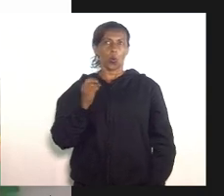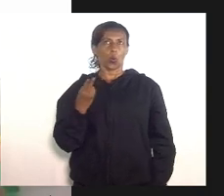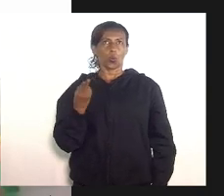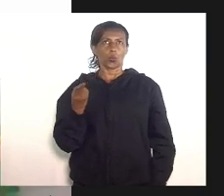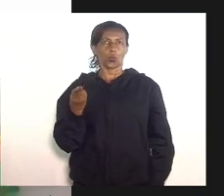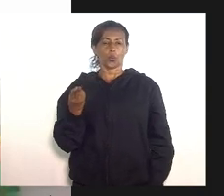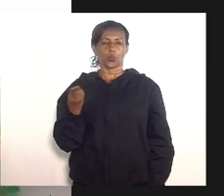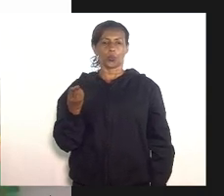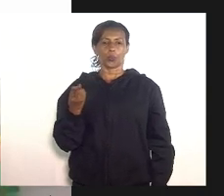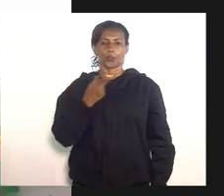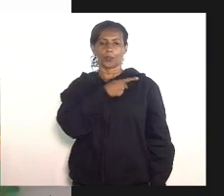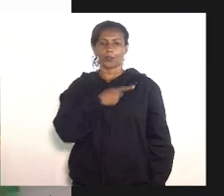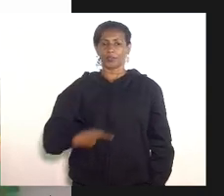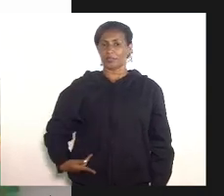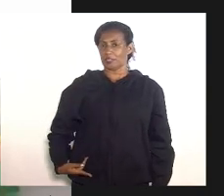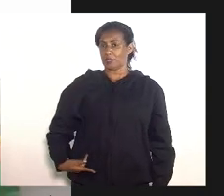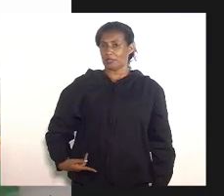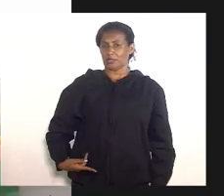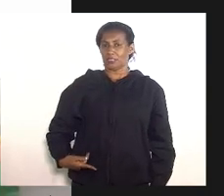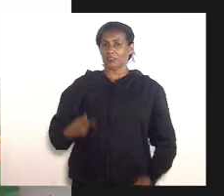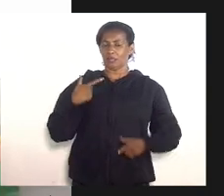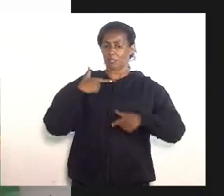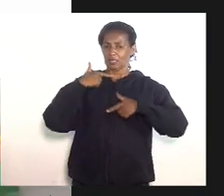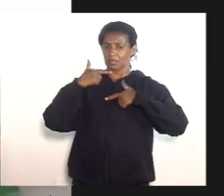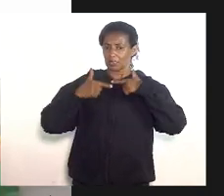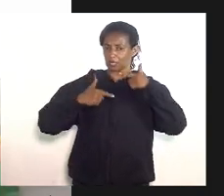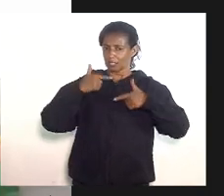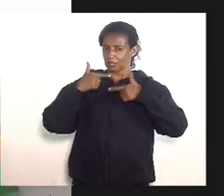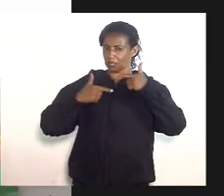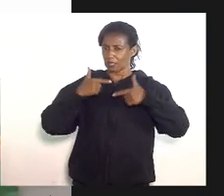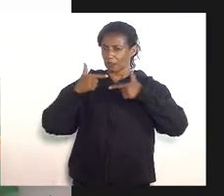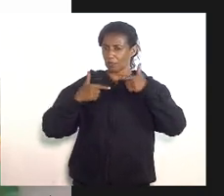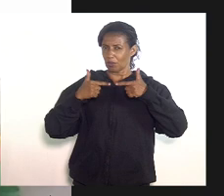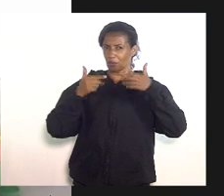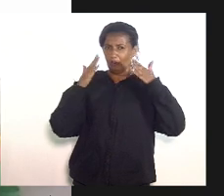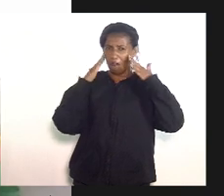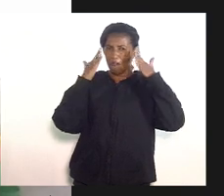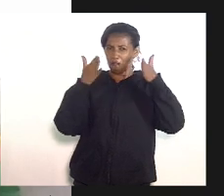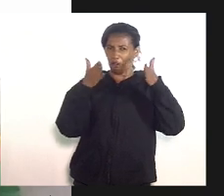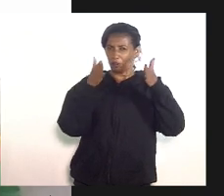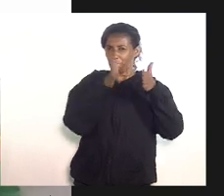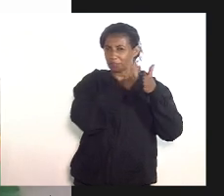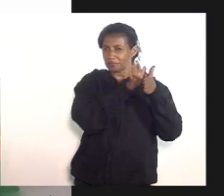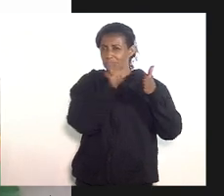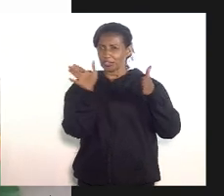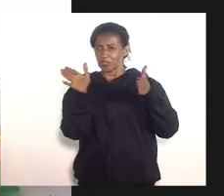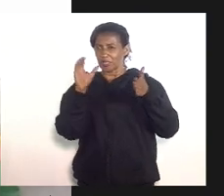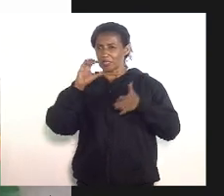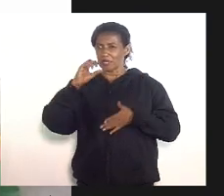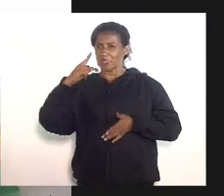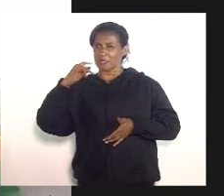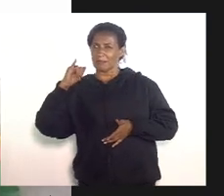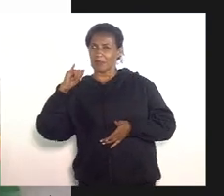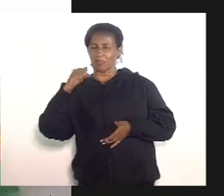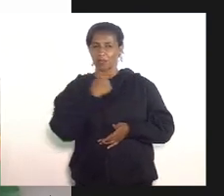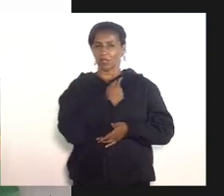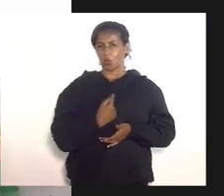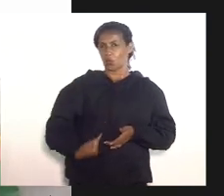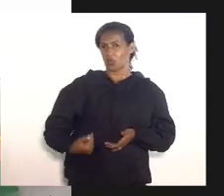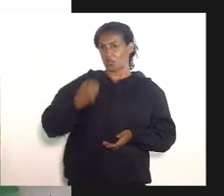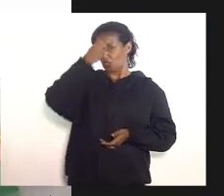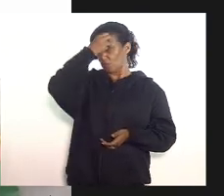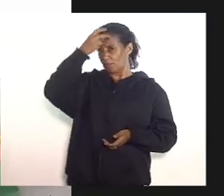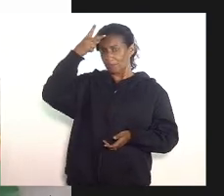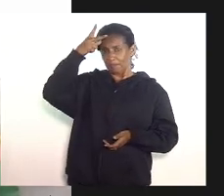o presidente da República trabalhou muito para desviar o foco dessa CPI e colocar governadores e prefeitos